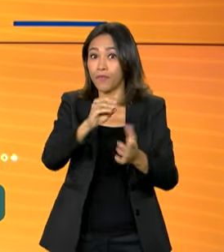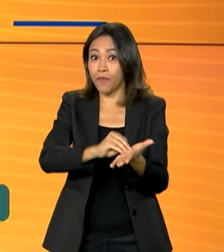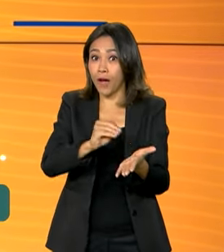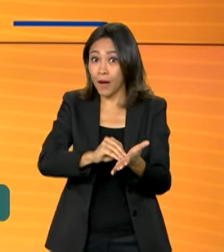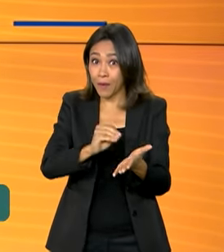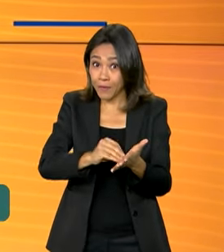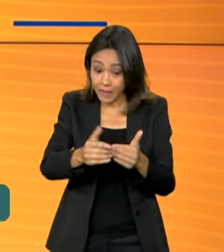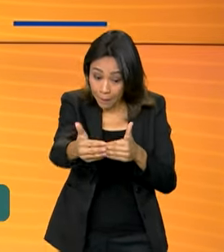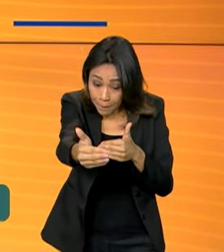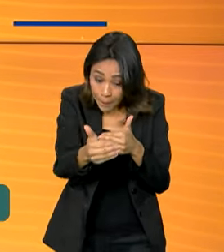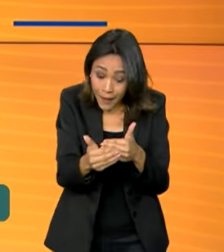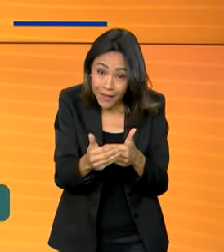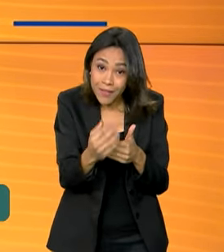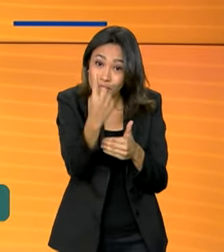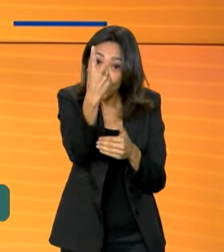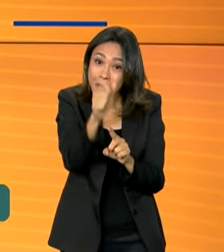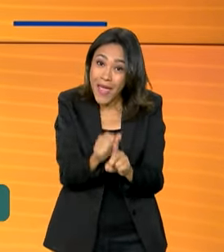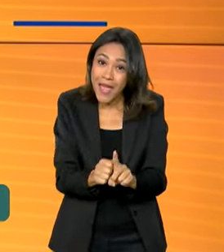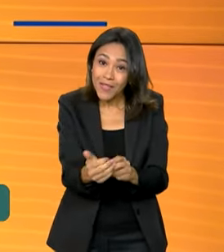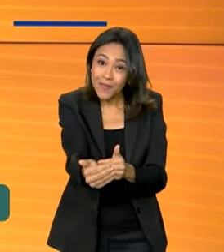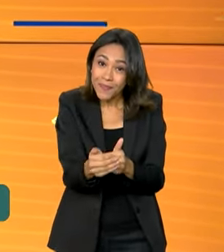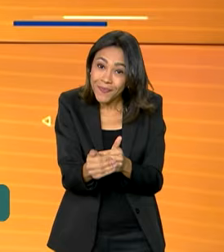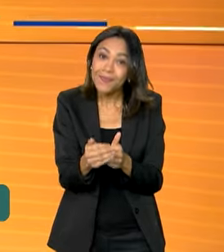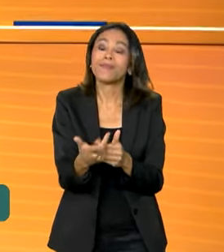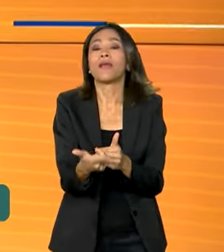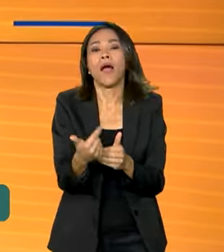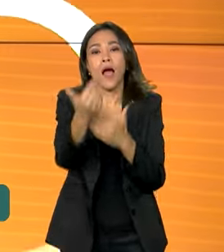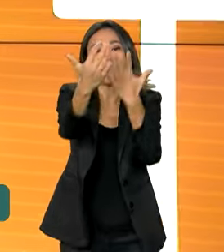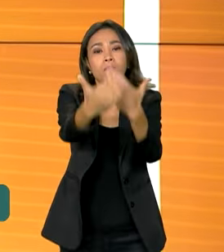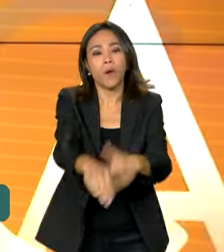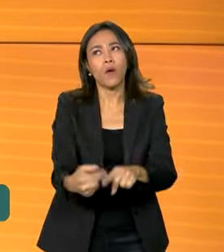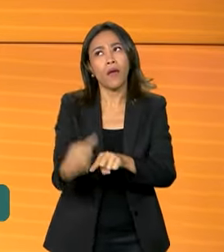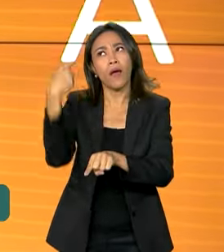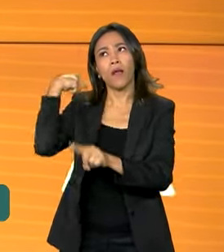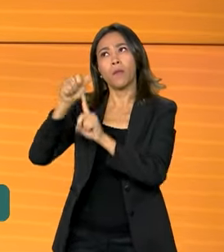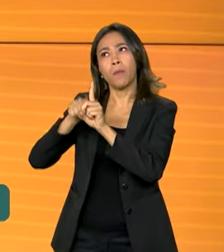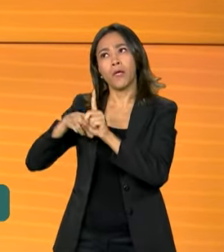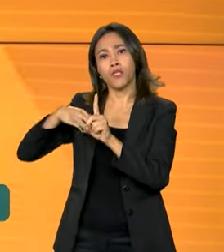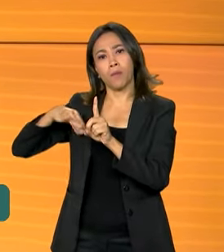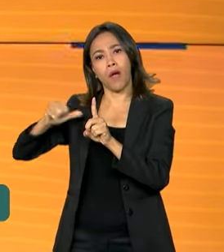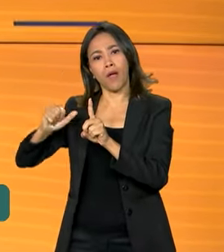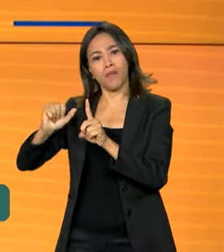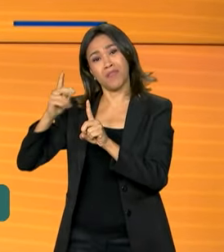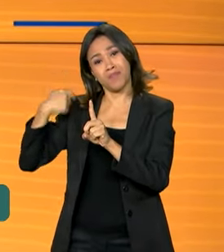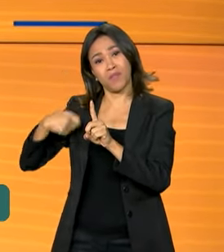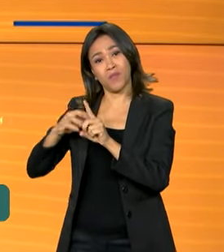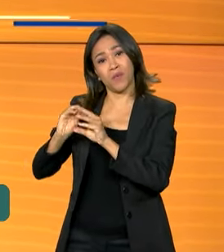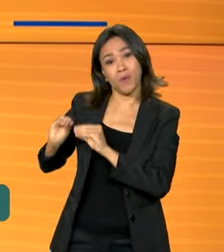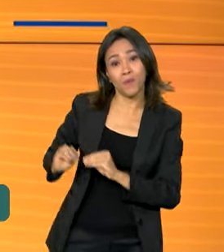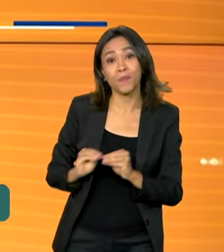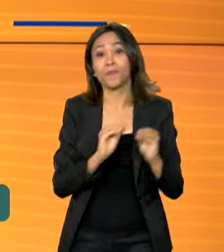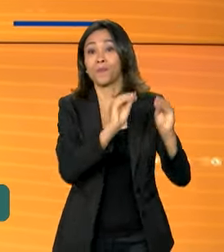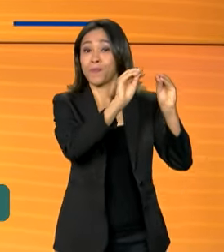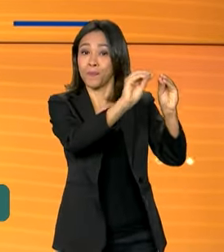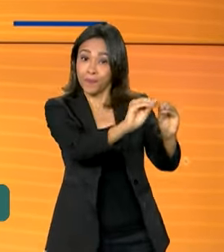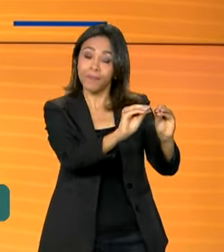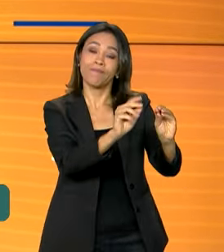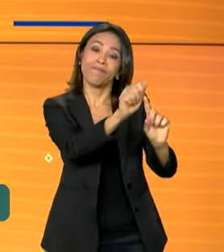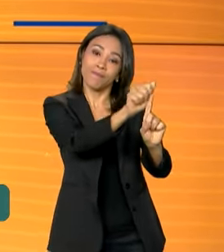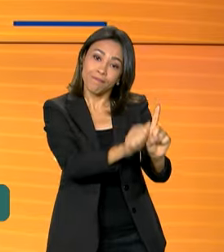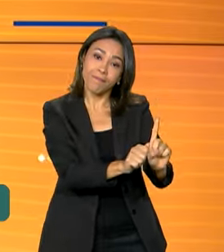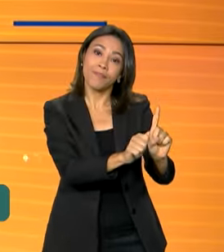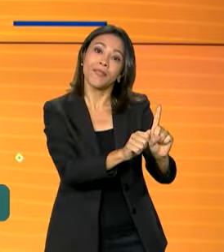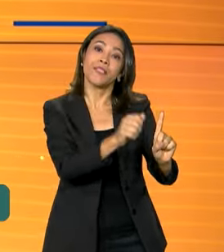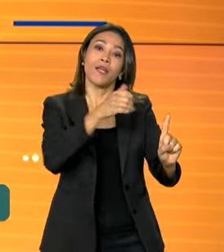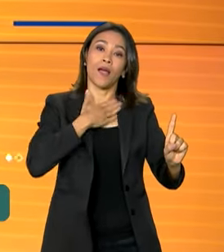concurso público nacional unificado. As provas seriam em maio, mas tiveram aí de ser remarcadas para 18 de agosto por